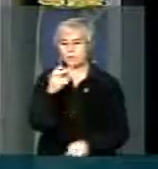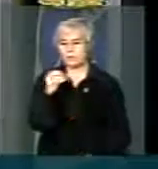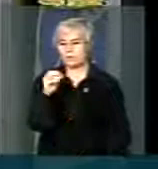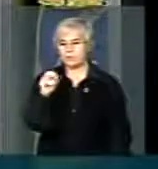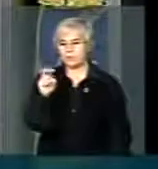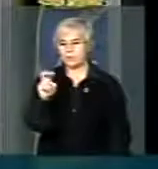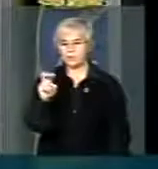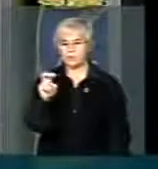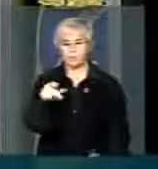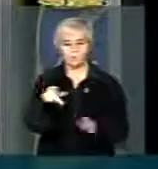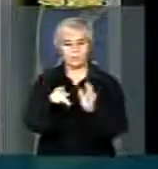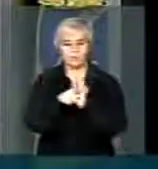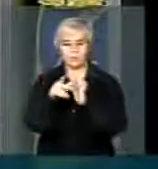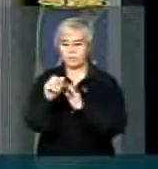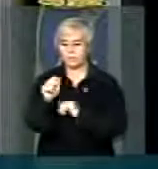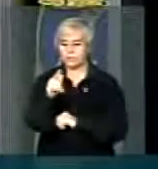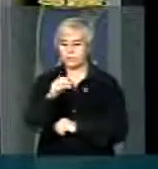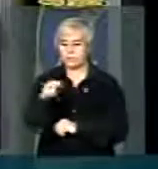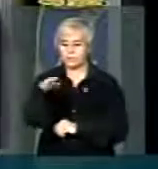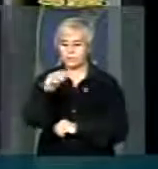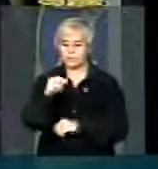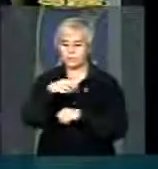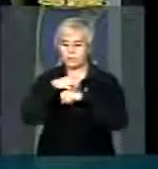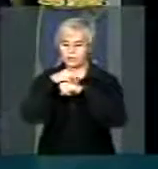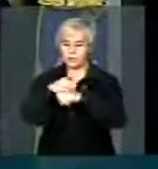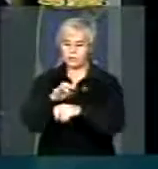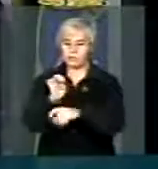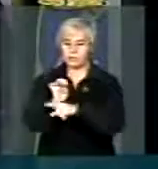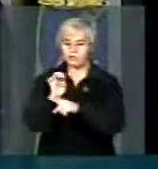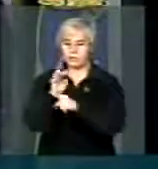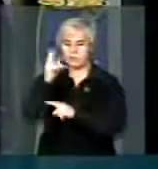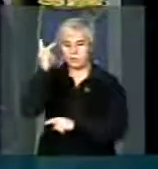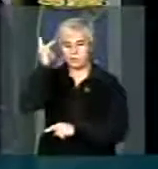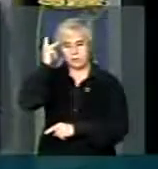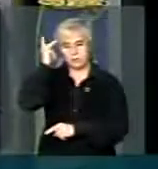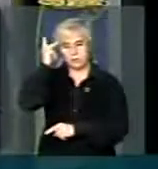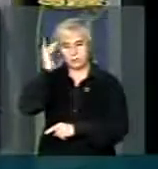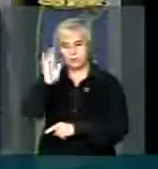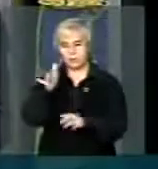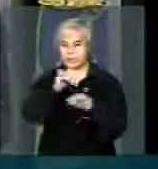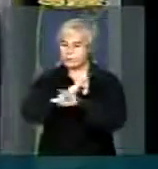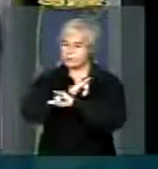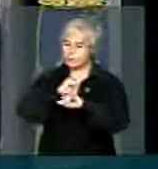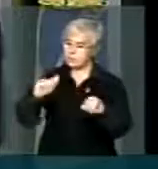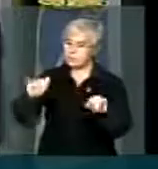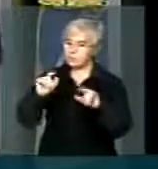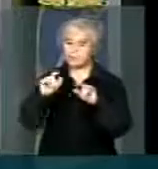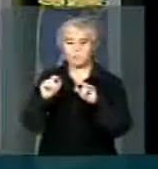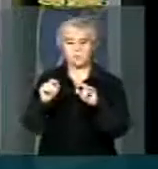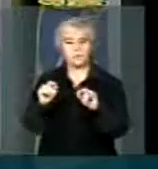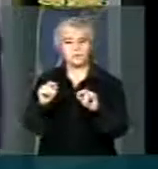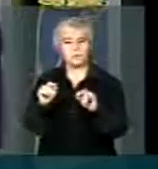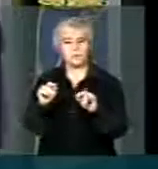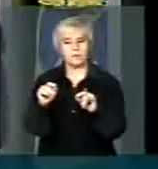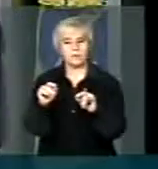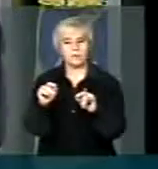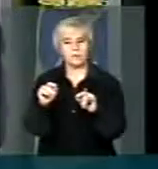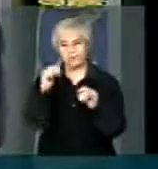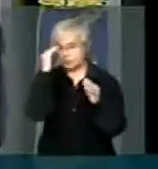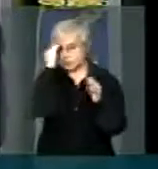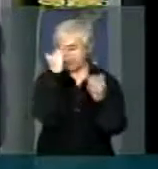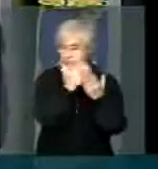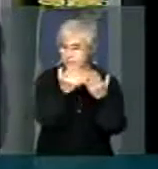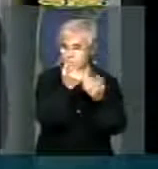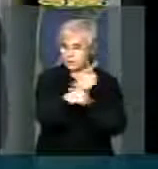qual a própria Agência de Transporte do Estado de São Paulo publicou nota com a sua disposição em não cumprir o artigo